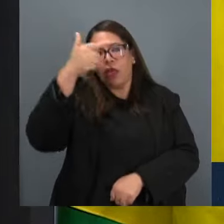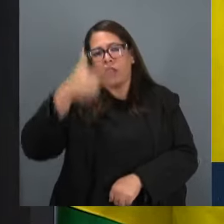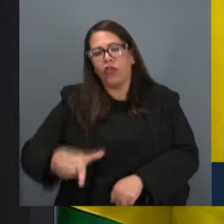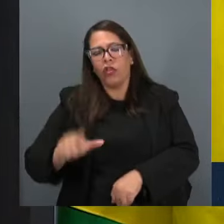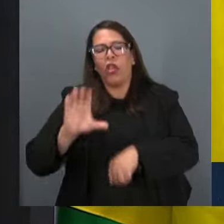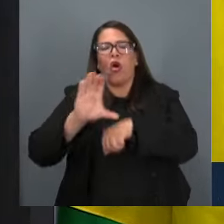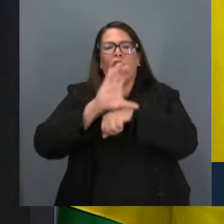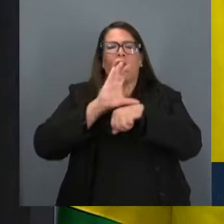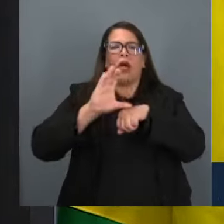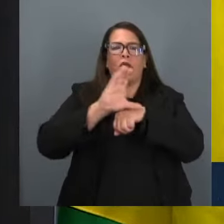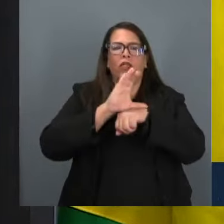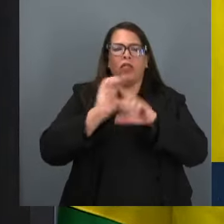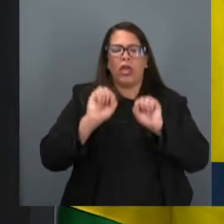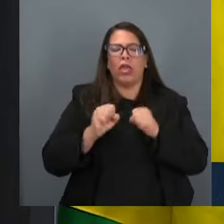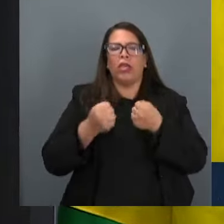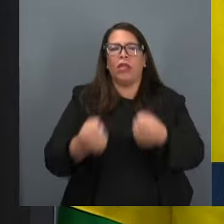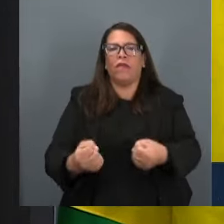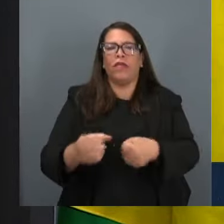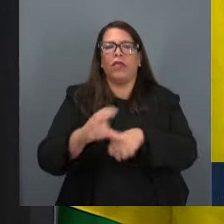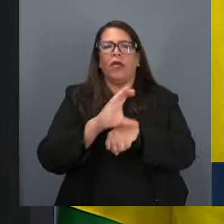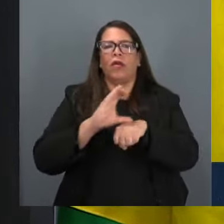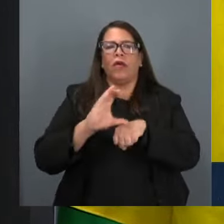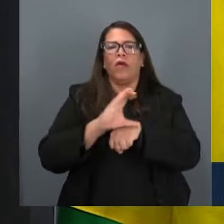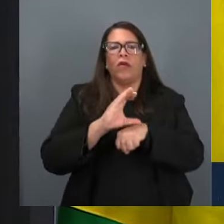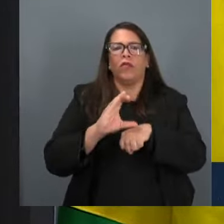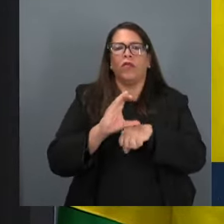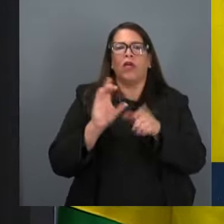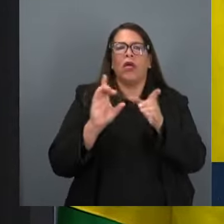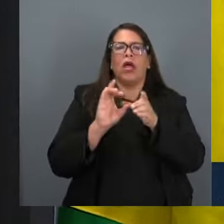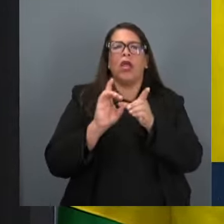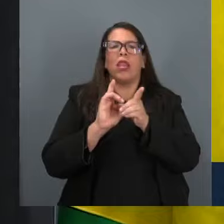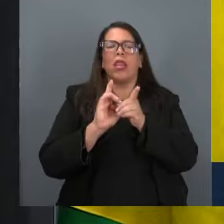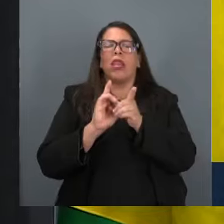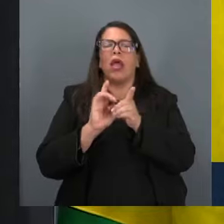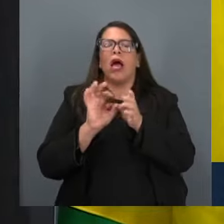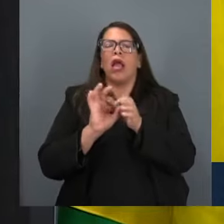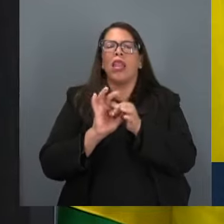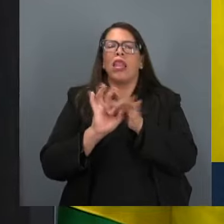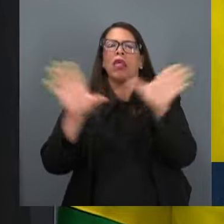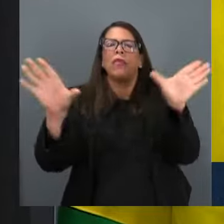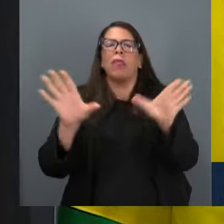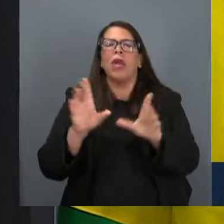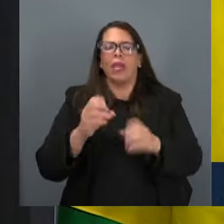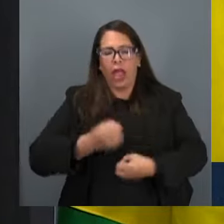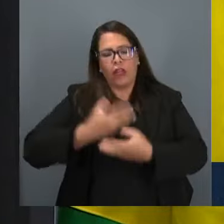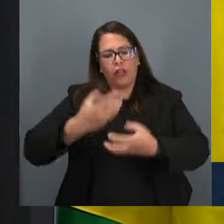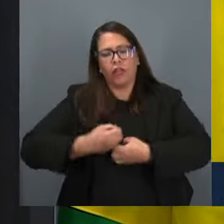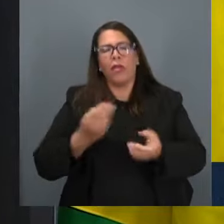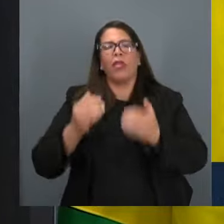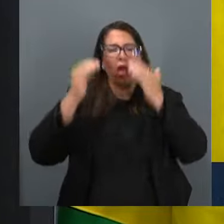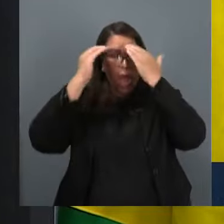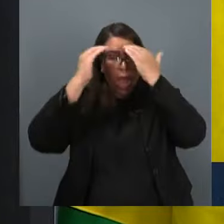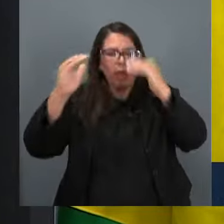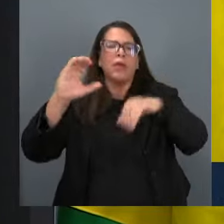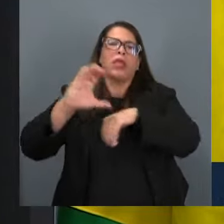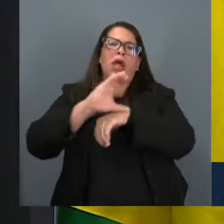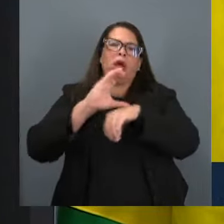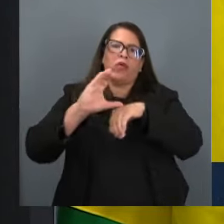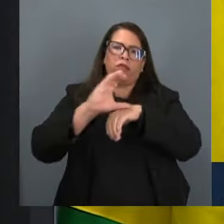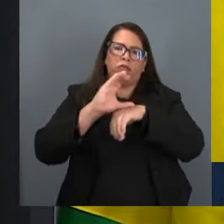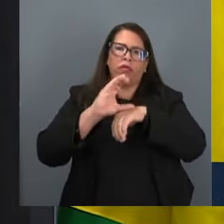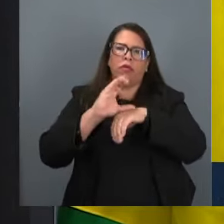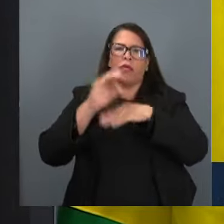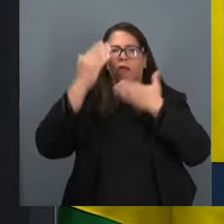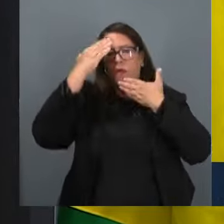sua carta magna e defender a liberdade de expressão, defender o ordenamento jurídico do nosso país.